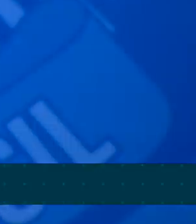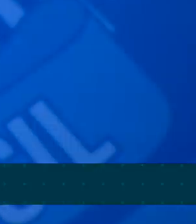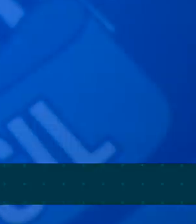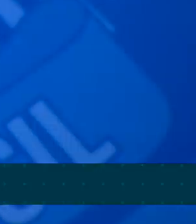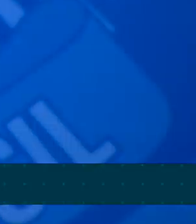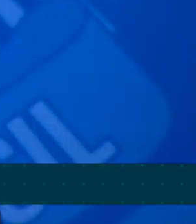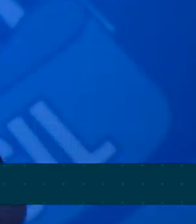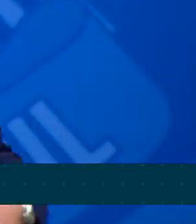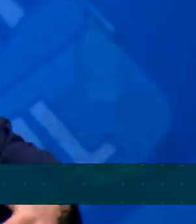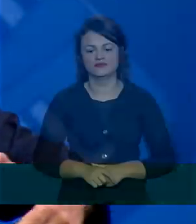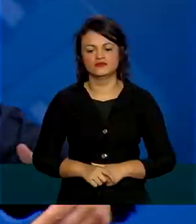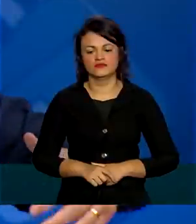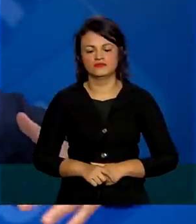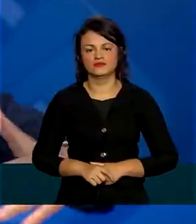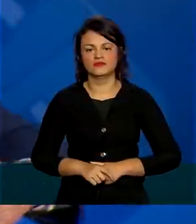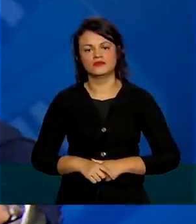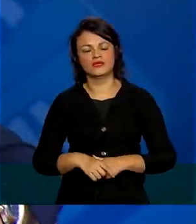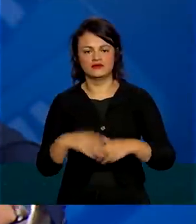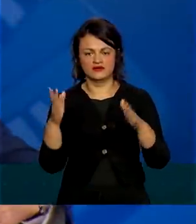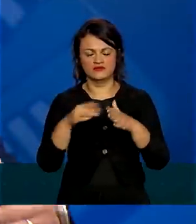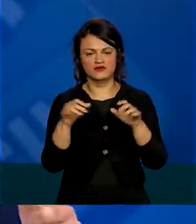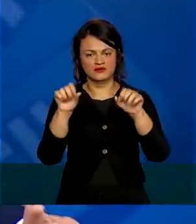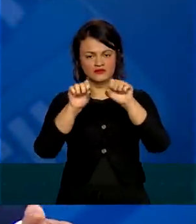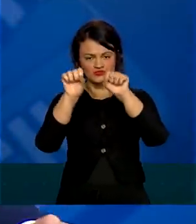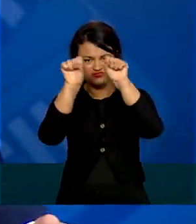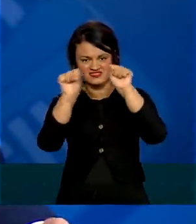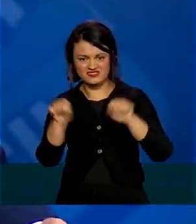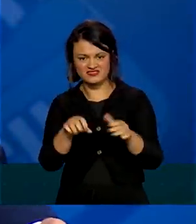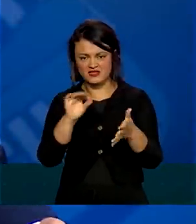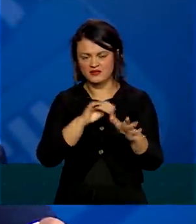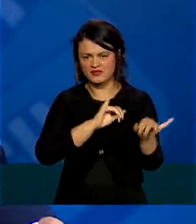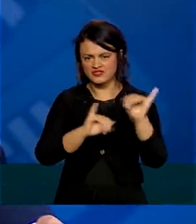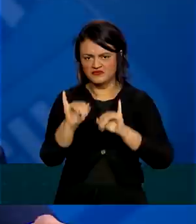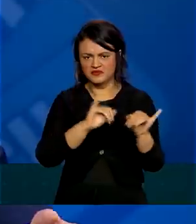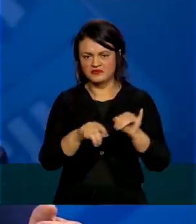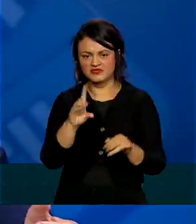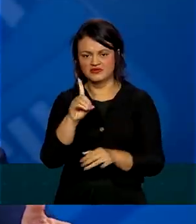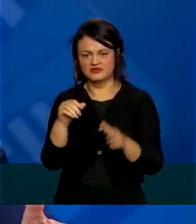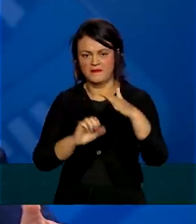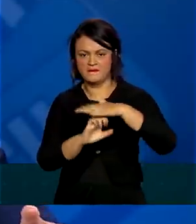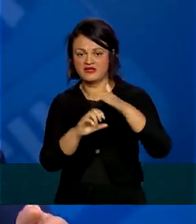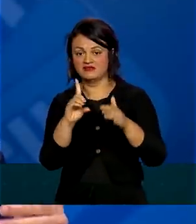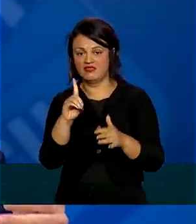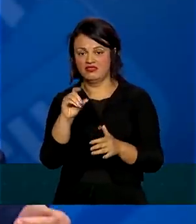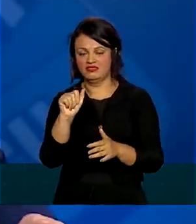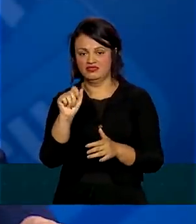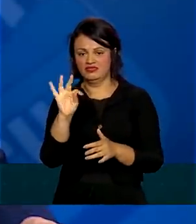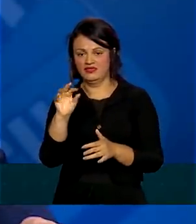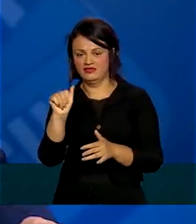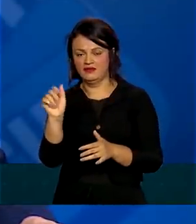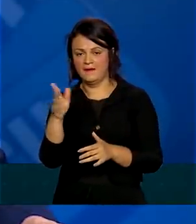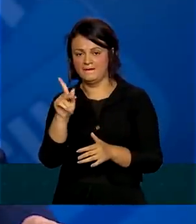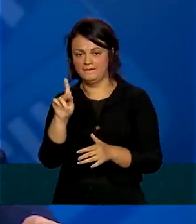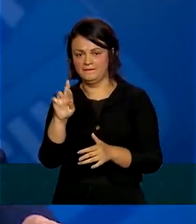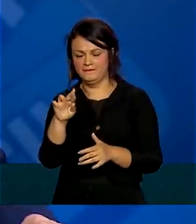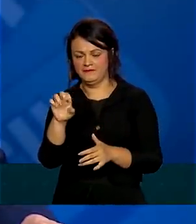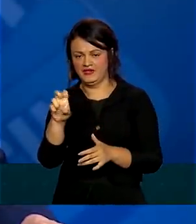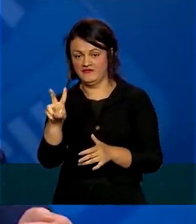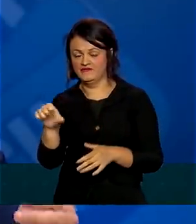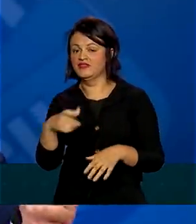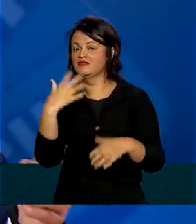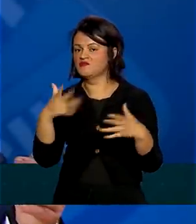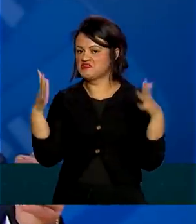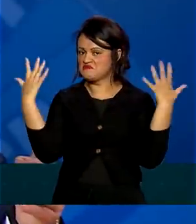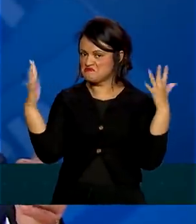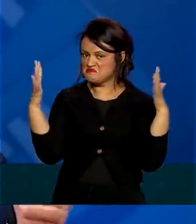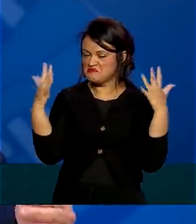sistemas de base de dados do Dataprev, e aqui quero fazer um elogio público